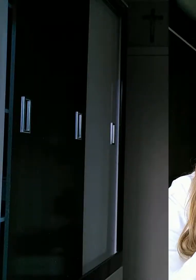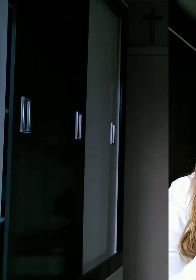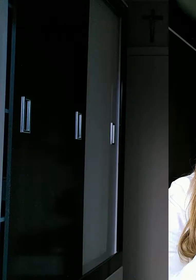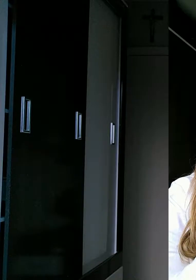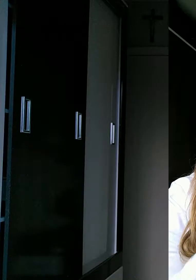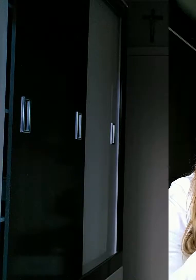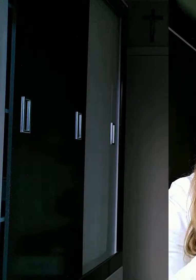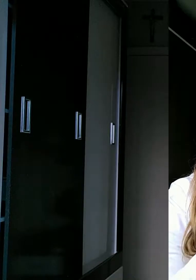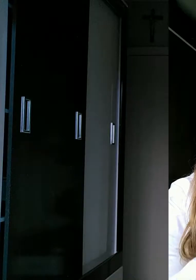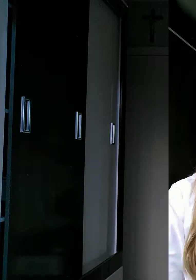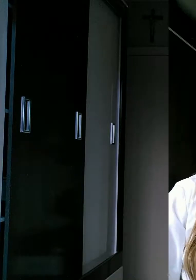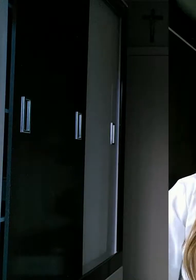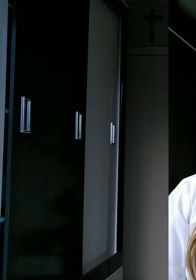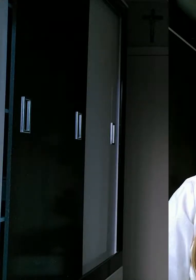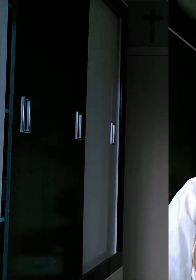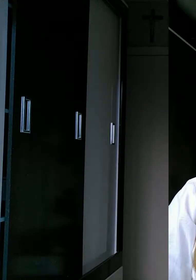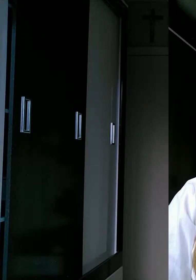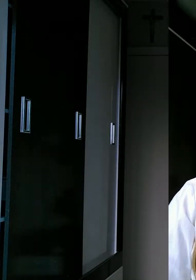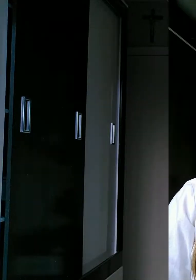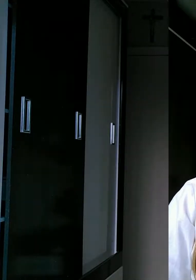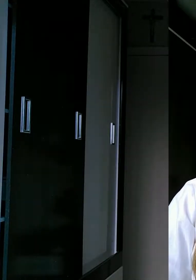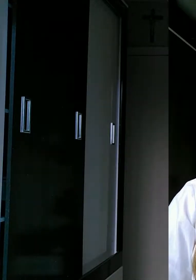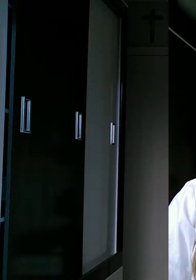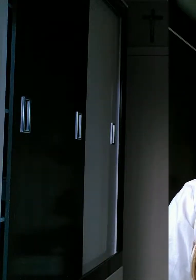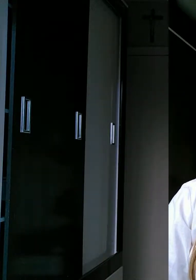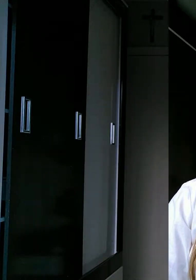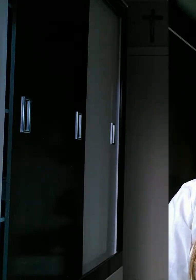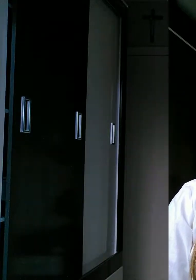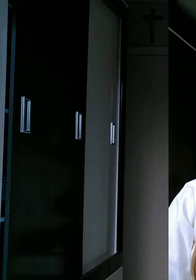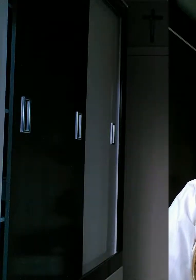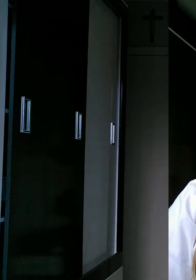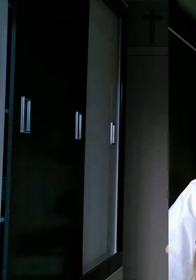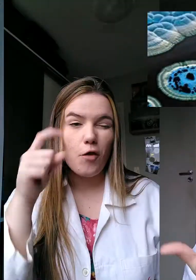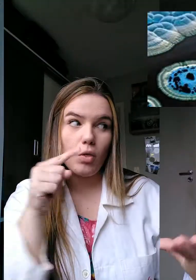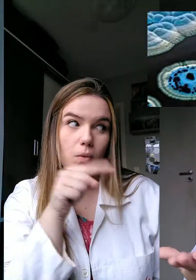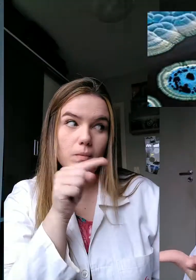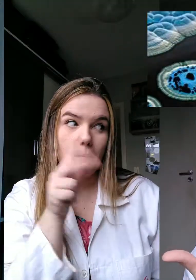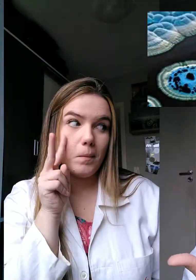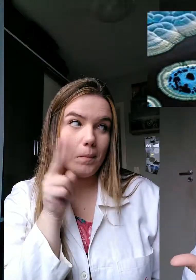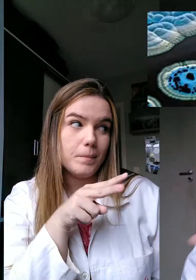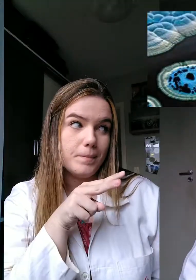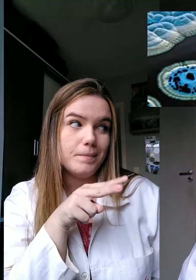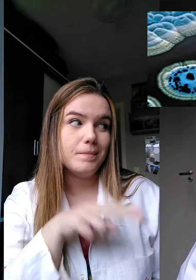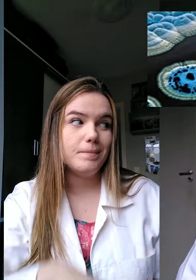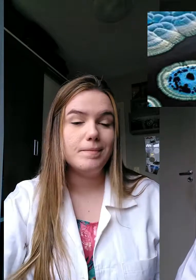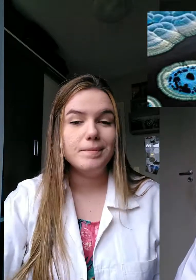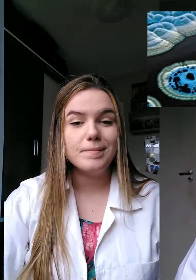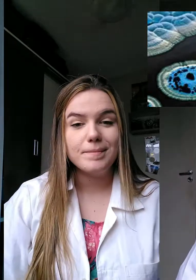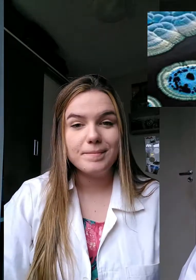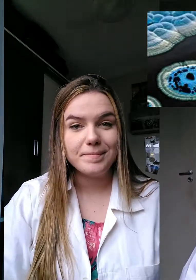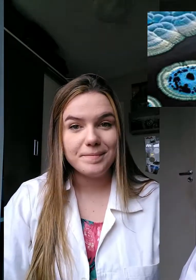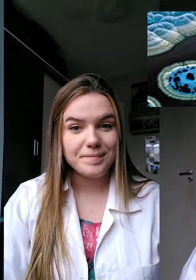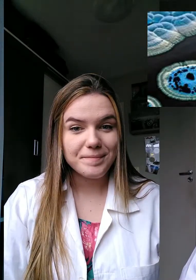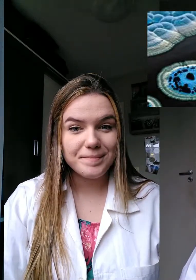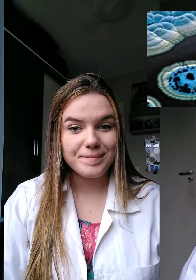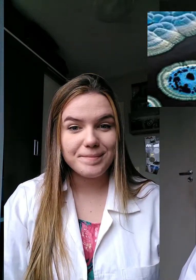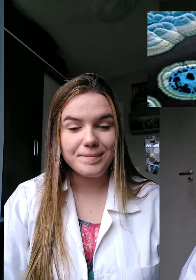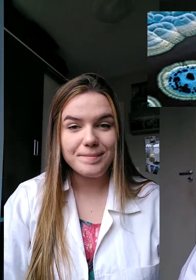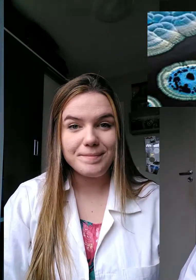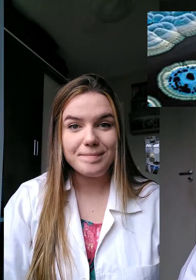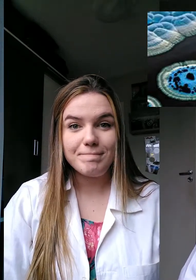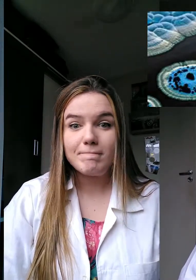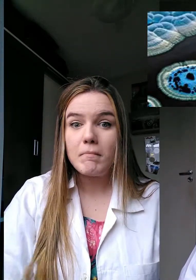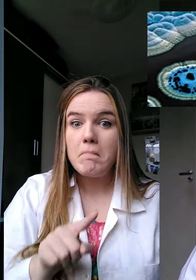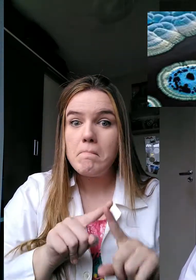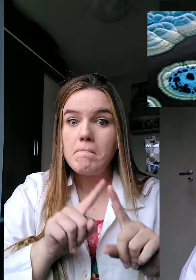Steptomyces coelicolor. Sim, se vocês não conhecem, está aqui uma fotinho dela para vocês verem um pouquinho de